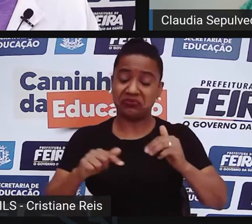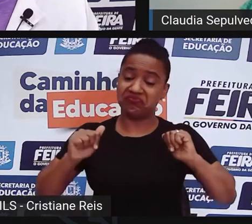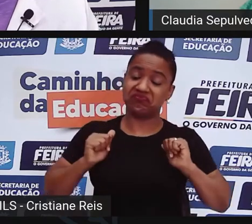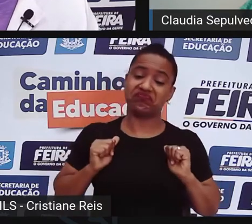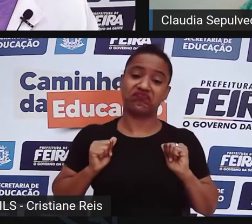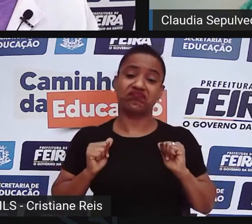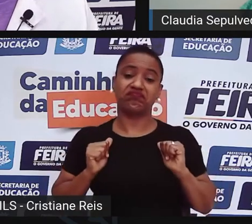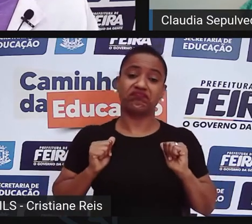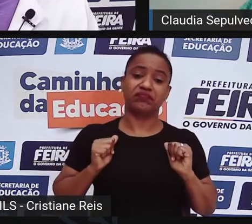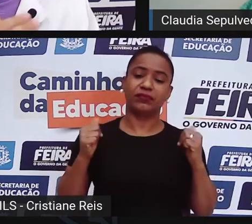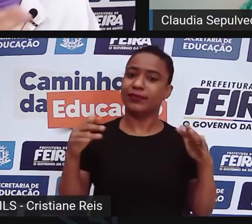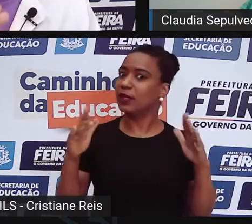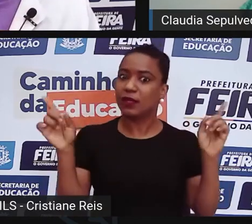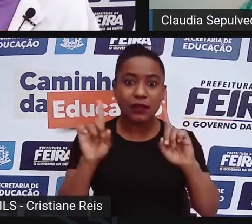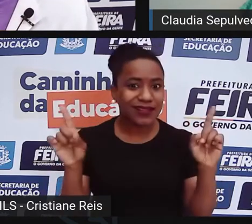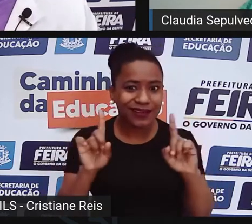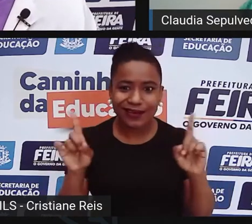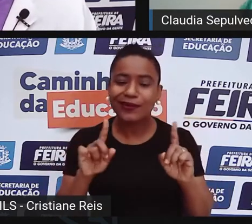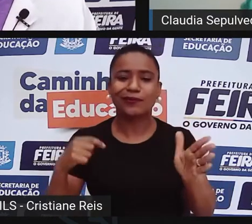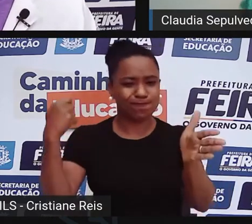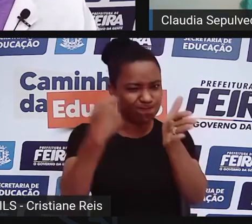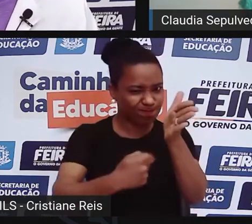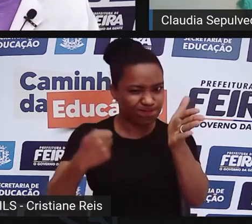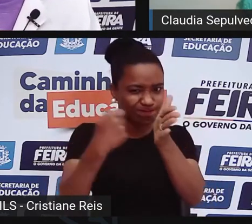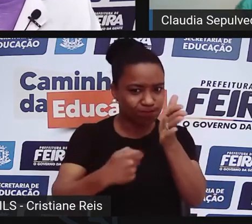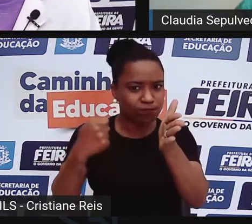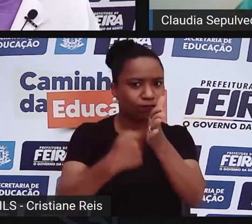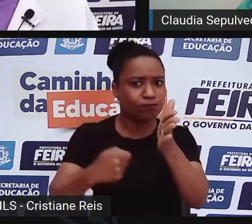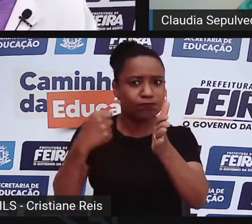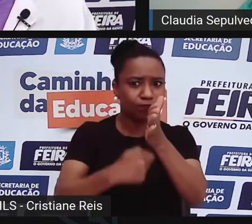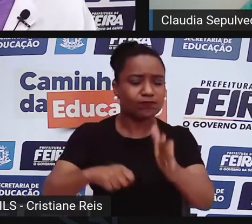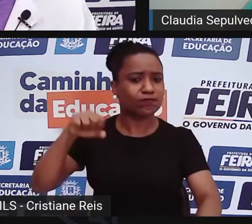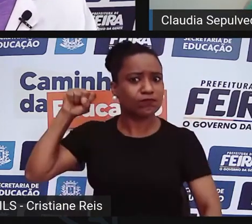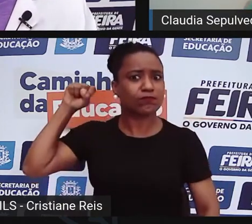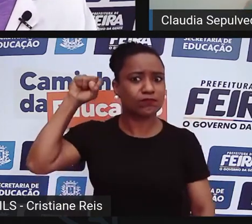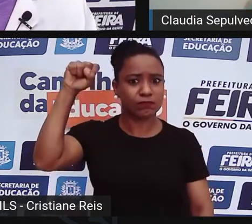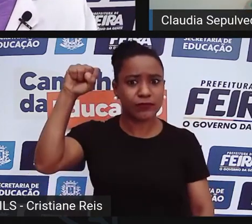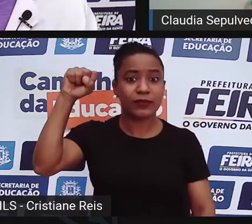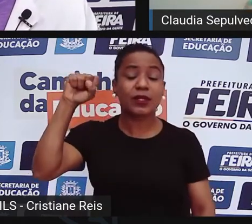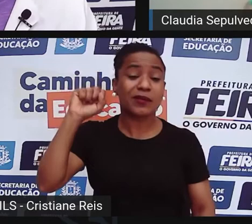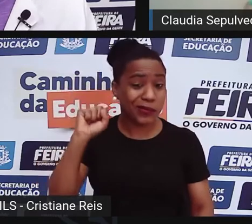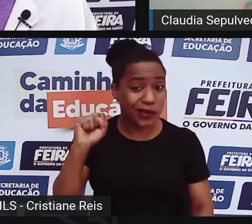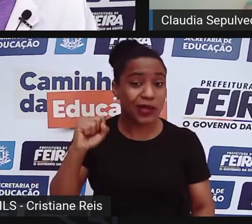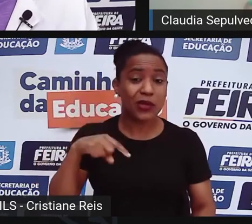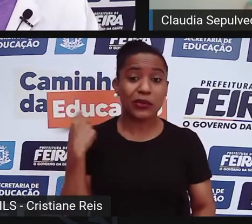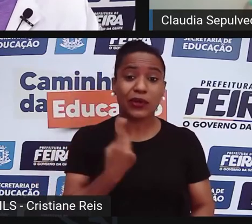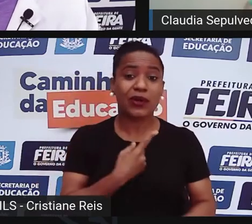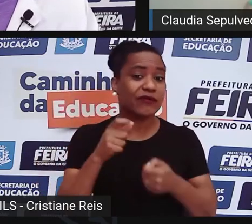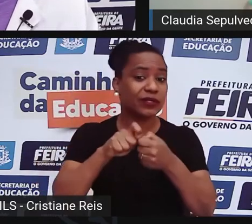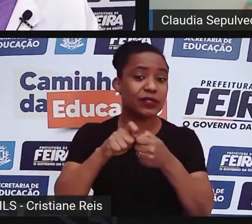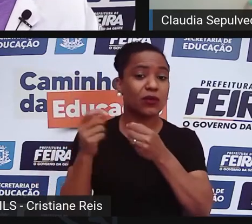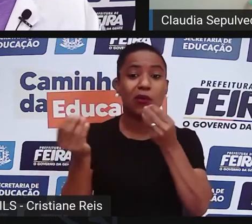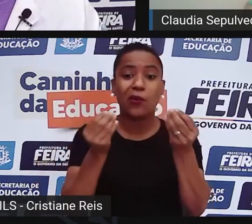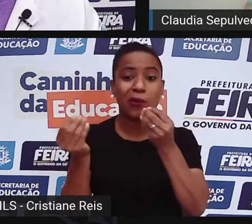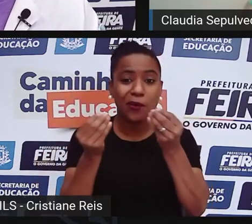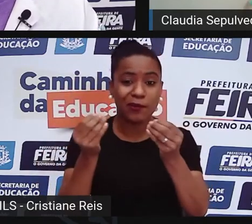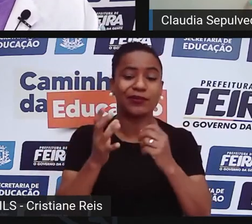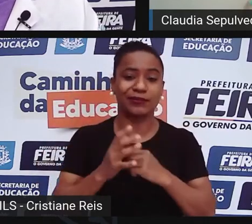Então, como que a gente faz em todas as faixas etárias, em todas as situações da sociedade para rebater,